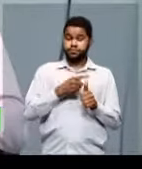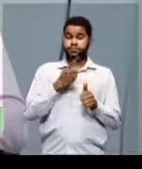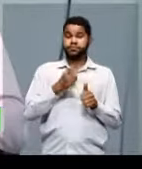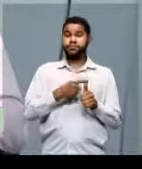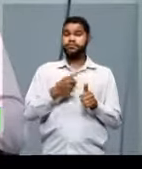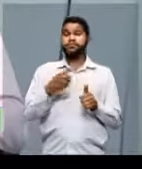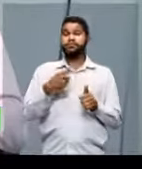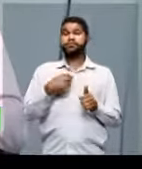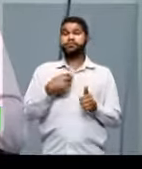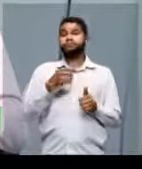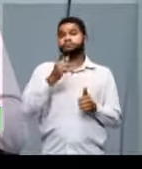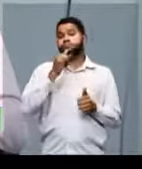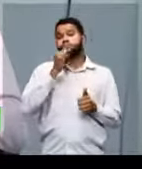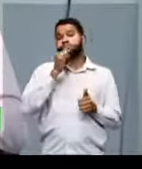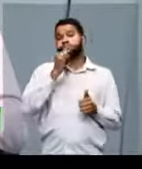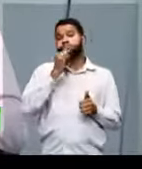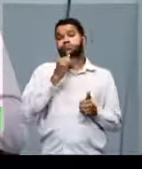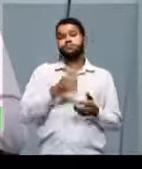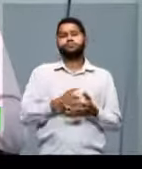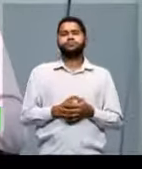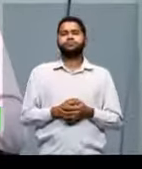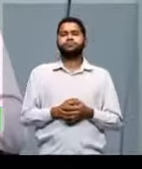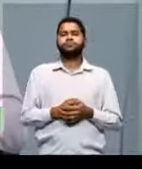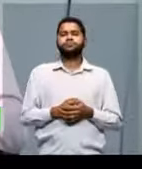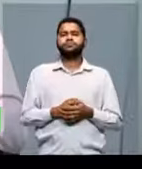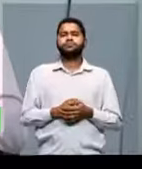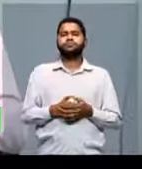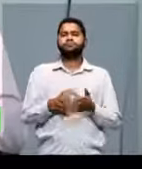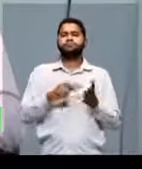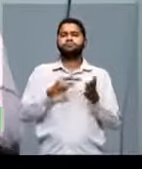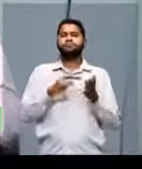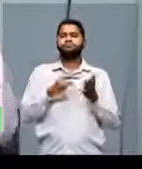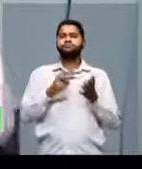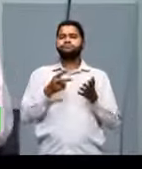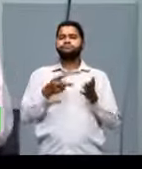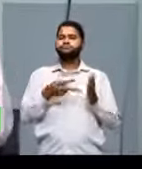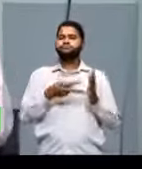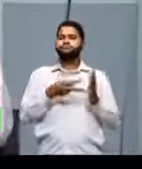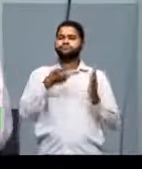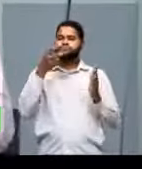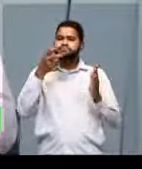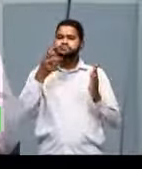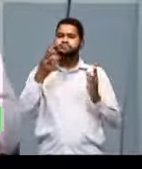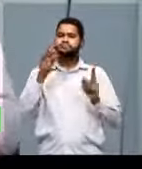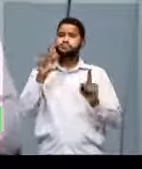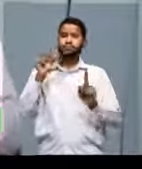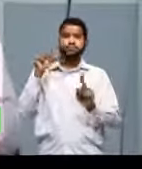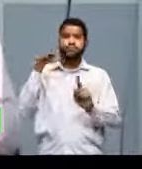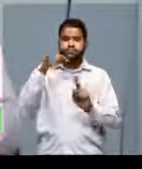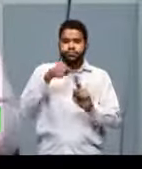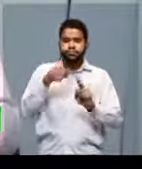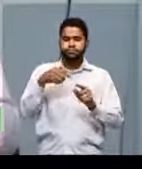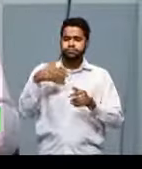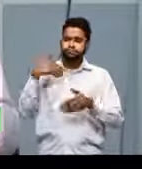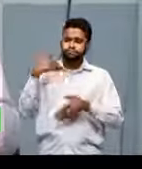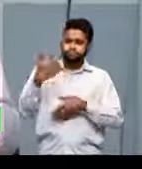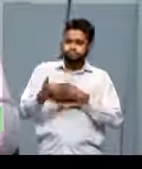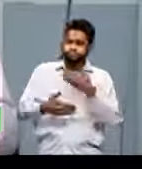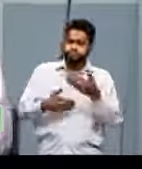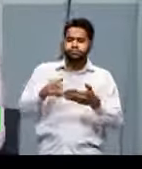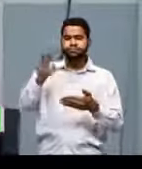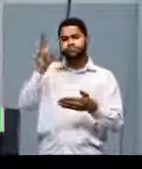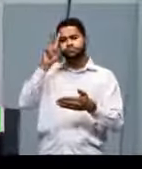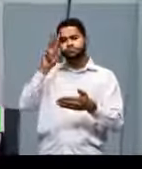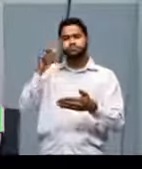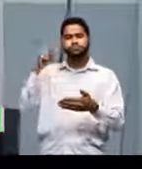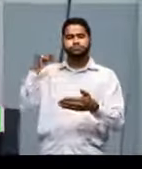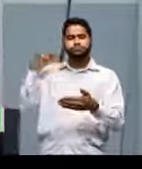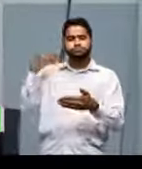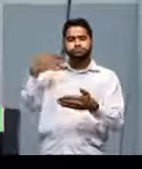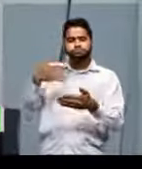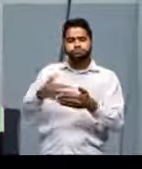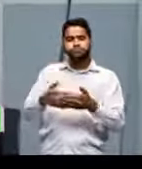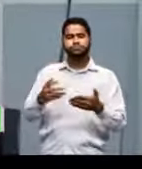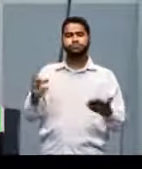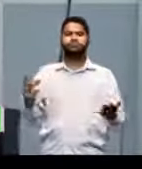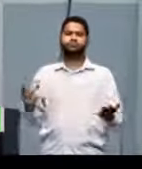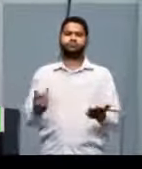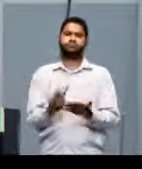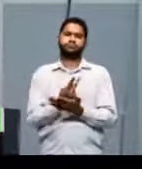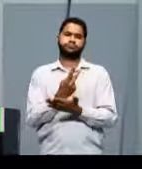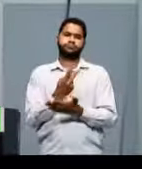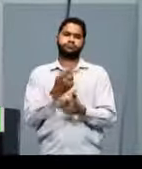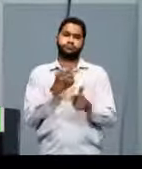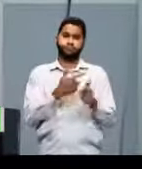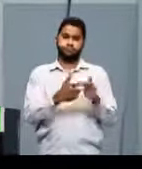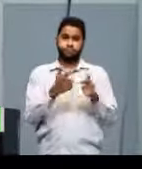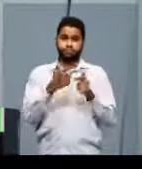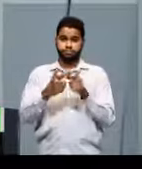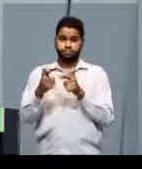eu te dei uma interpretação objetiva do processo histórico que tem acontecido com